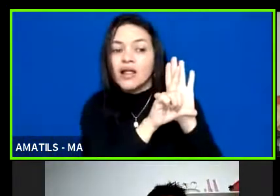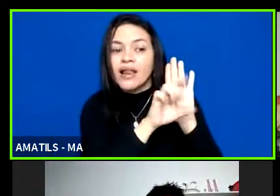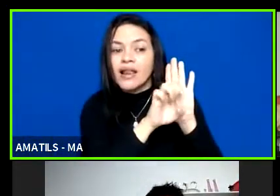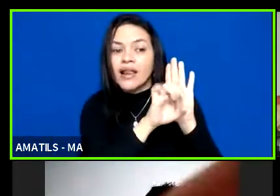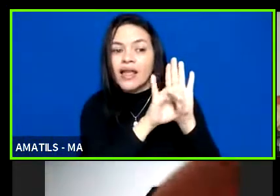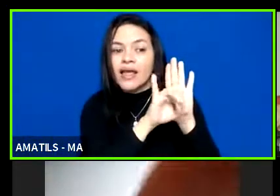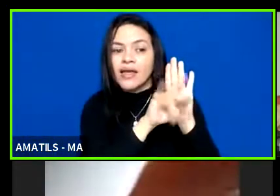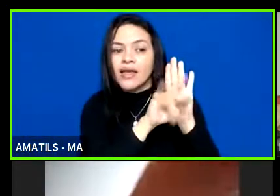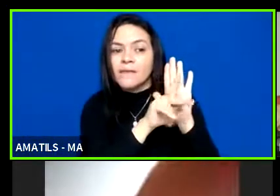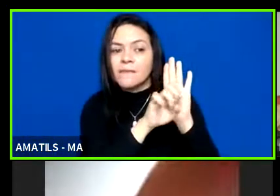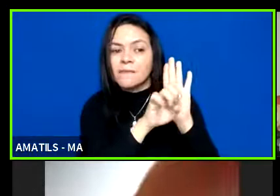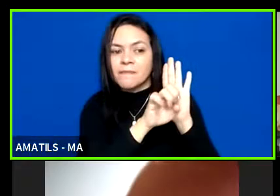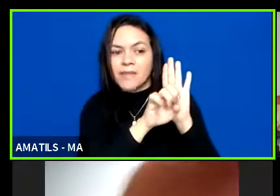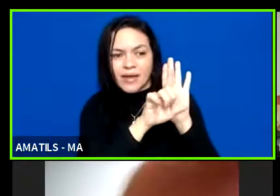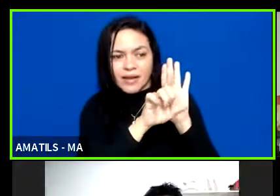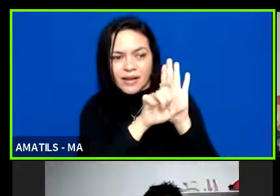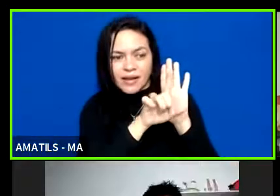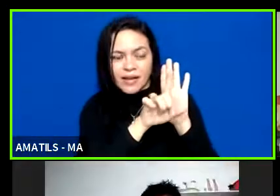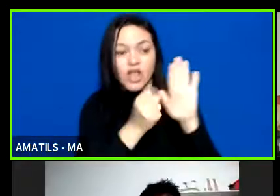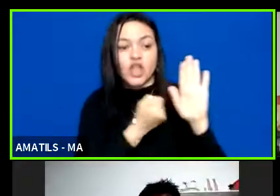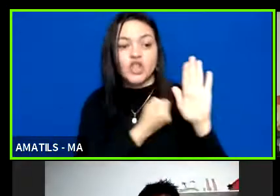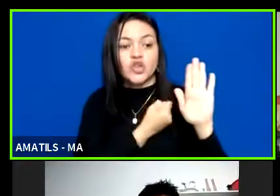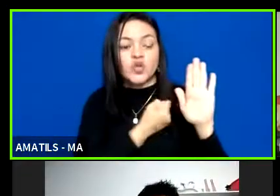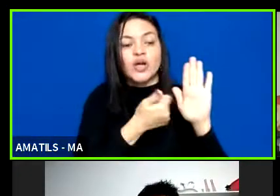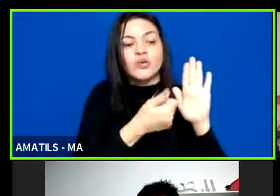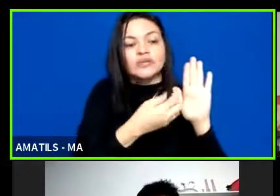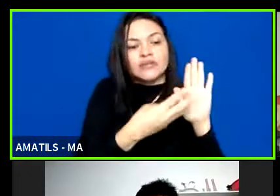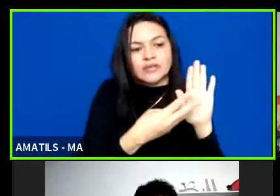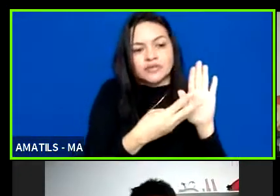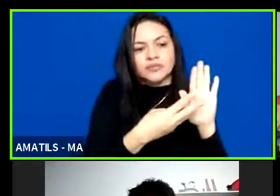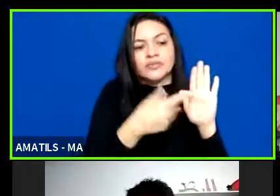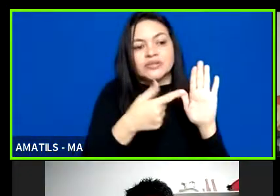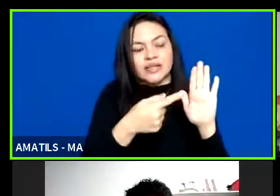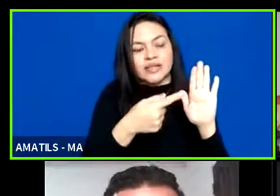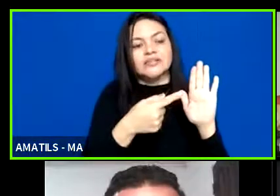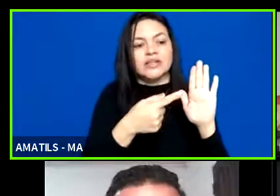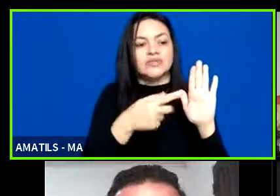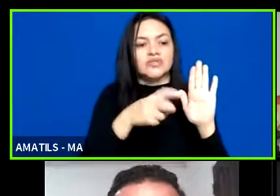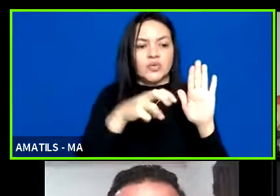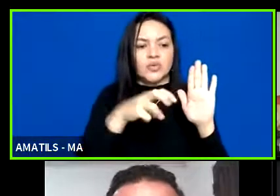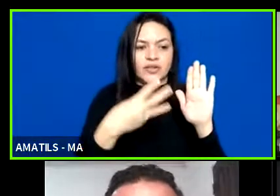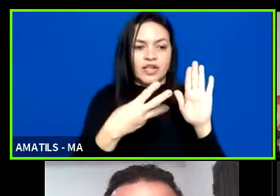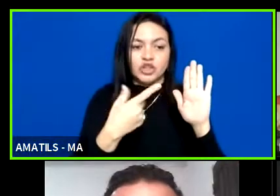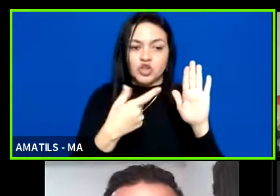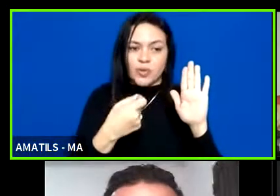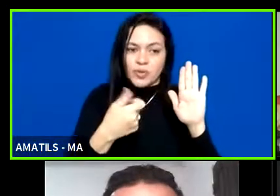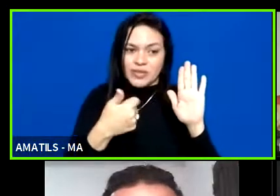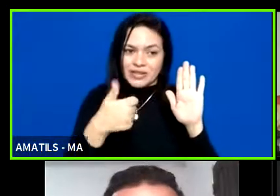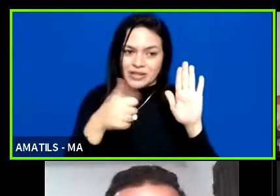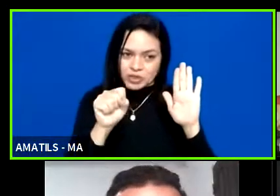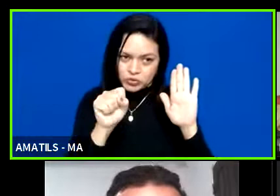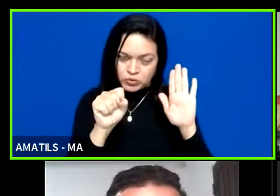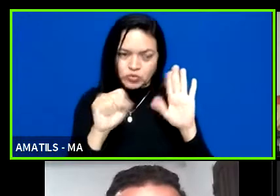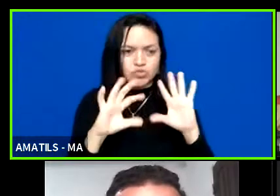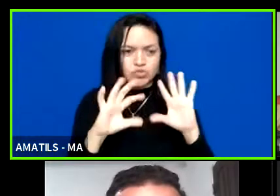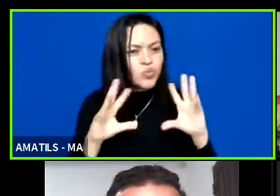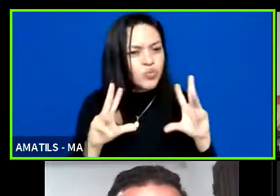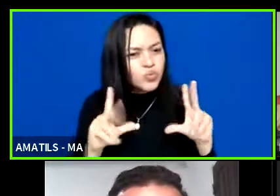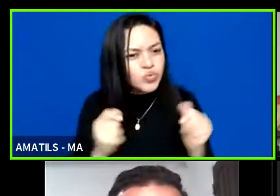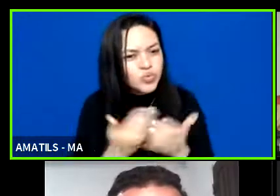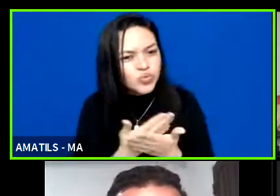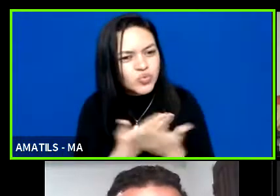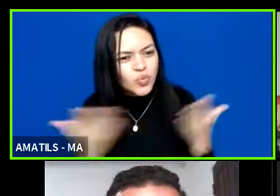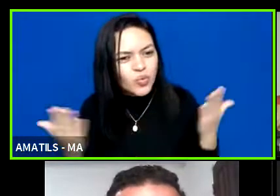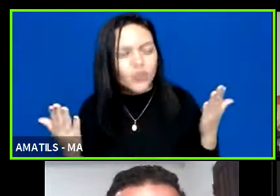Lei de número 13.756 de 2018. Então, com todas e todos, vamos ouvir